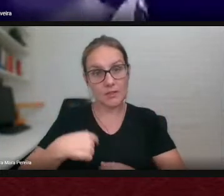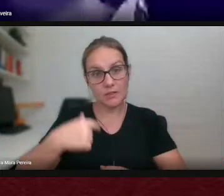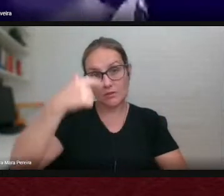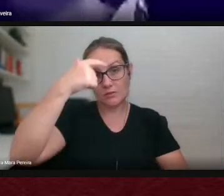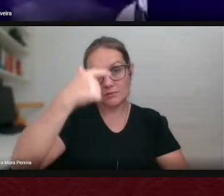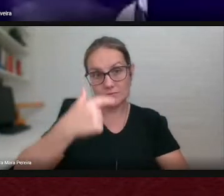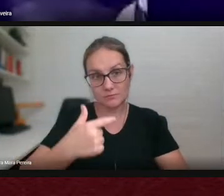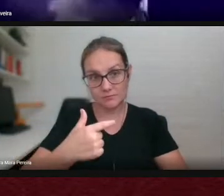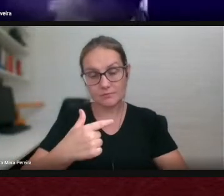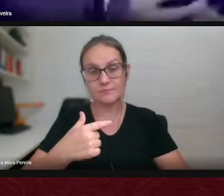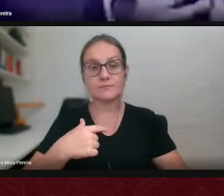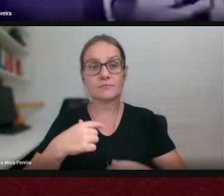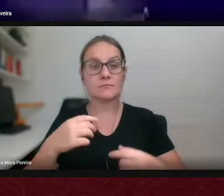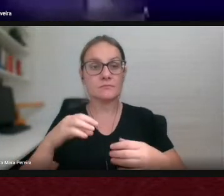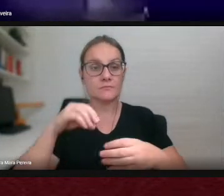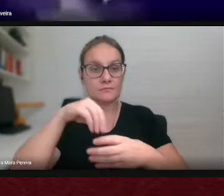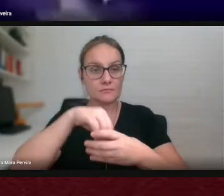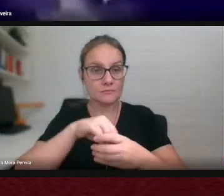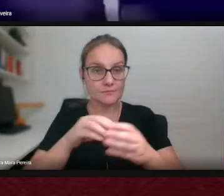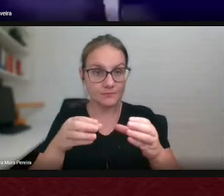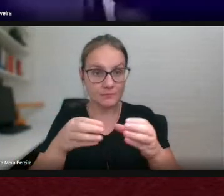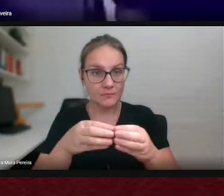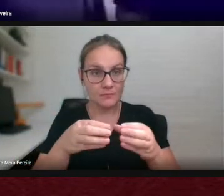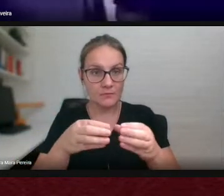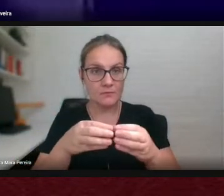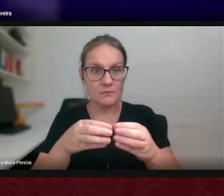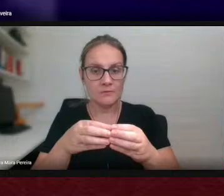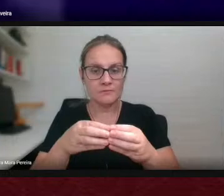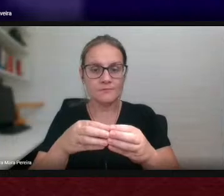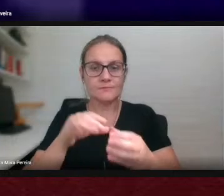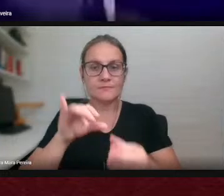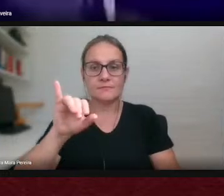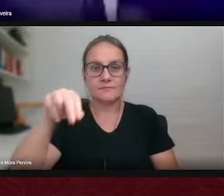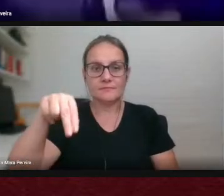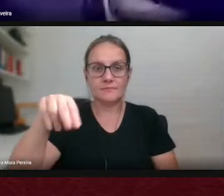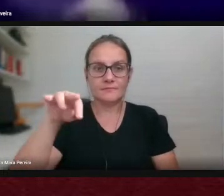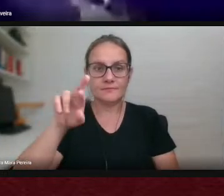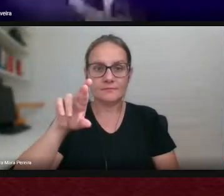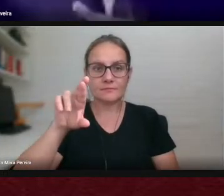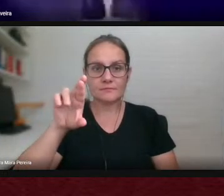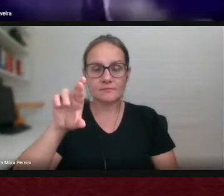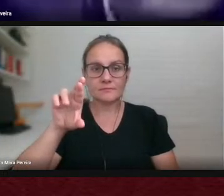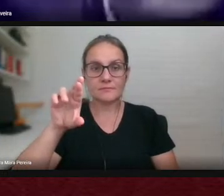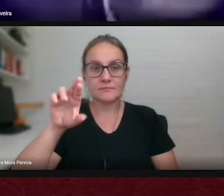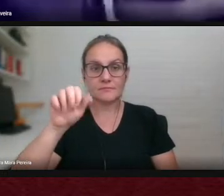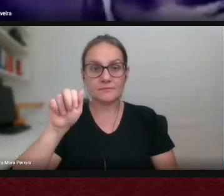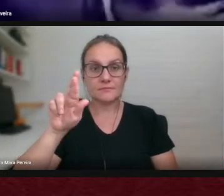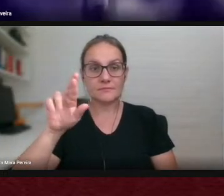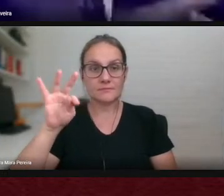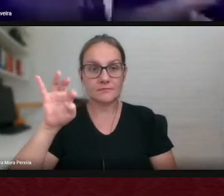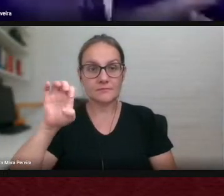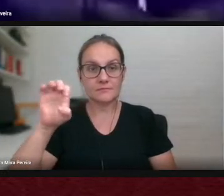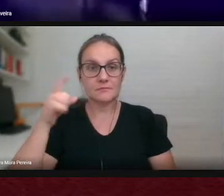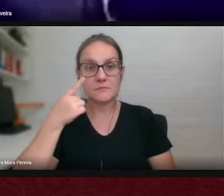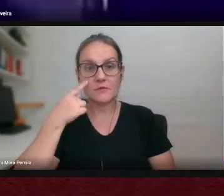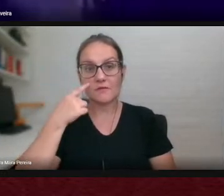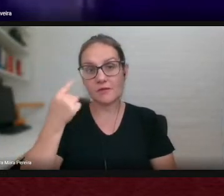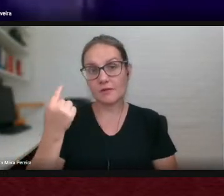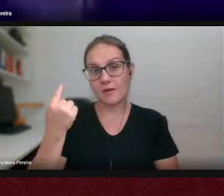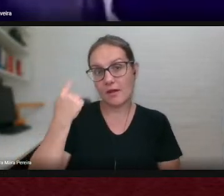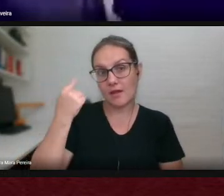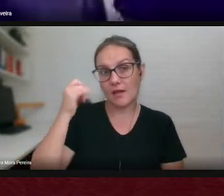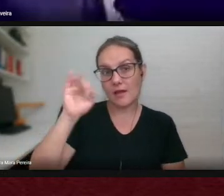faço parte do grupo Interartes cuja imagem que vocês estão vendo ali atrás de mim que eu